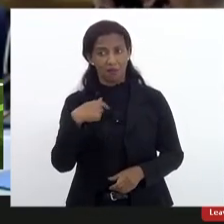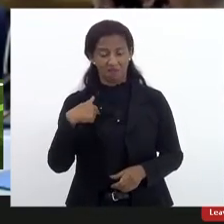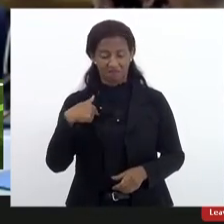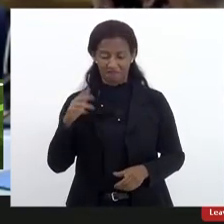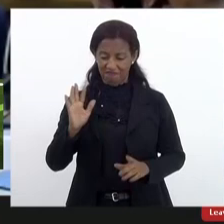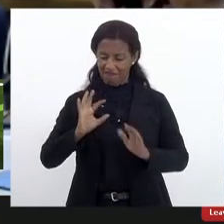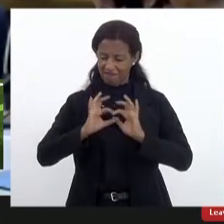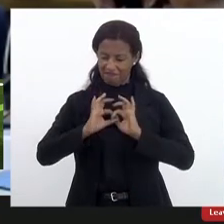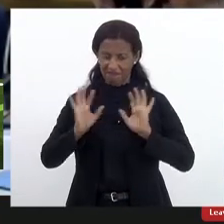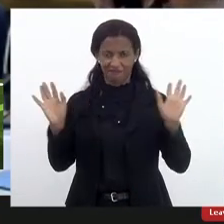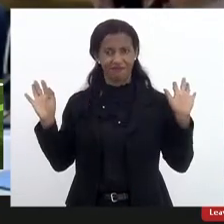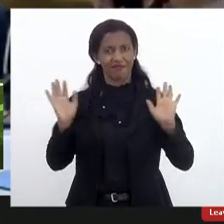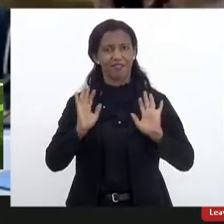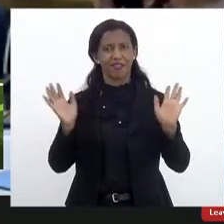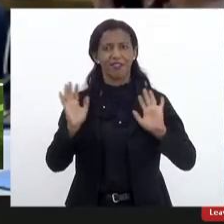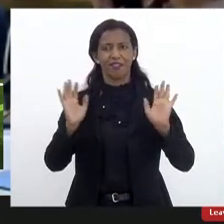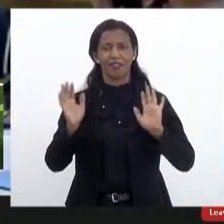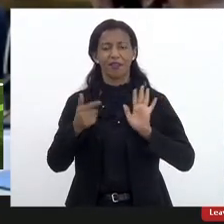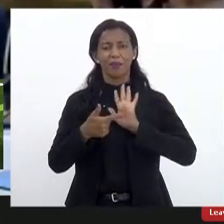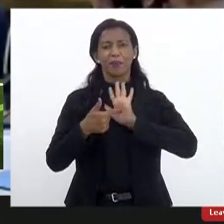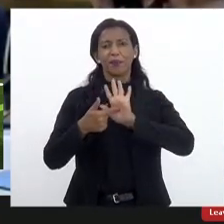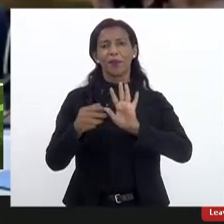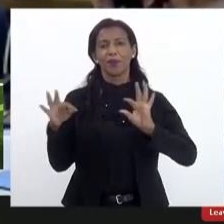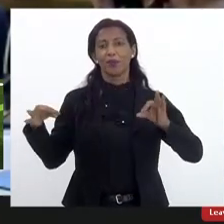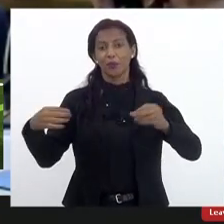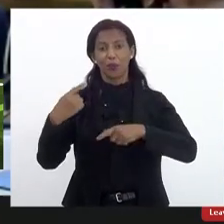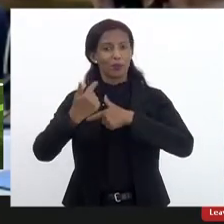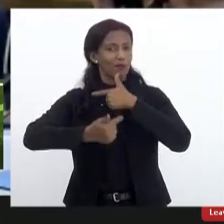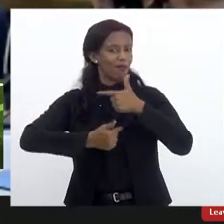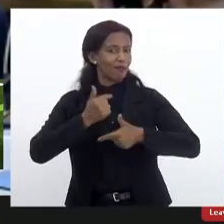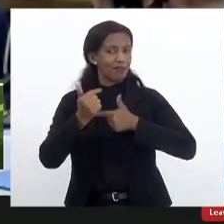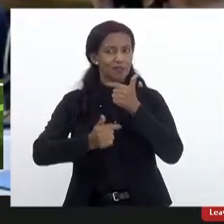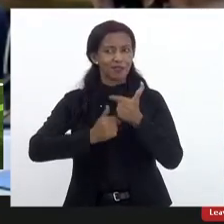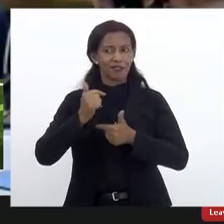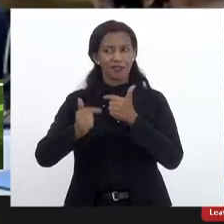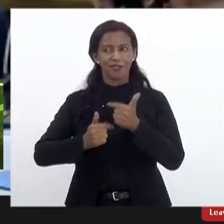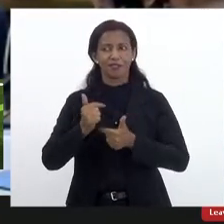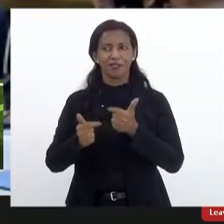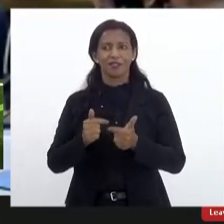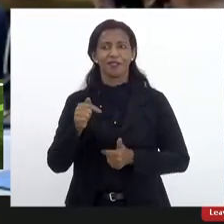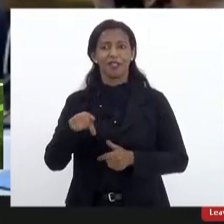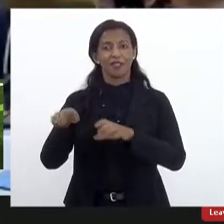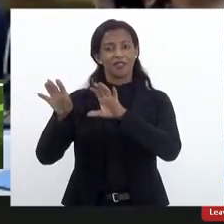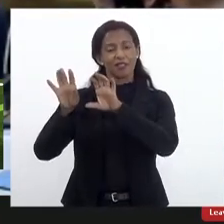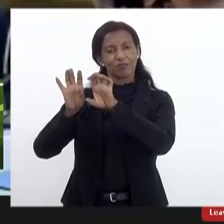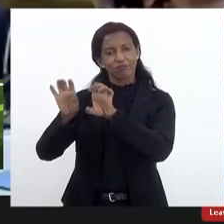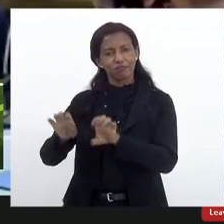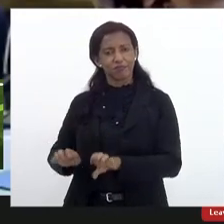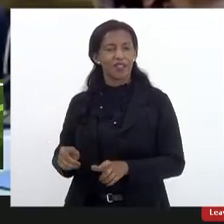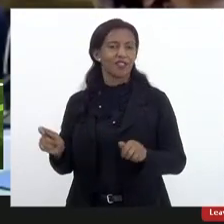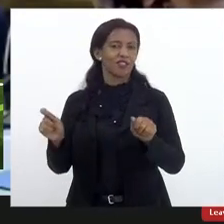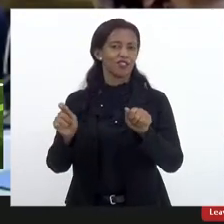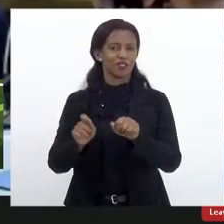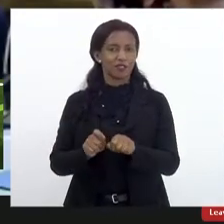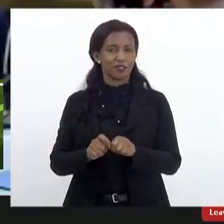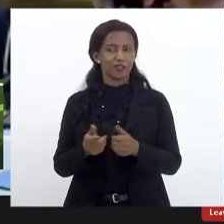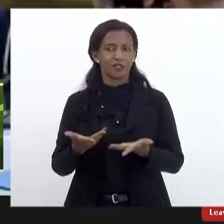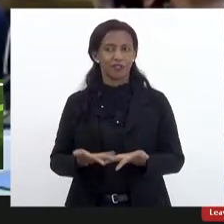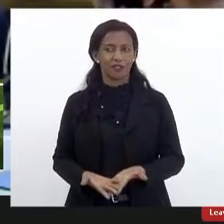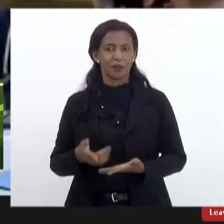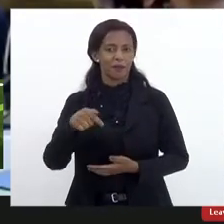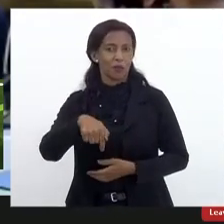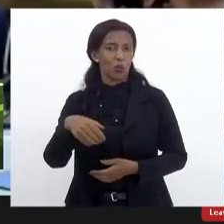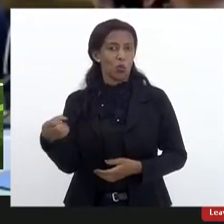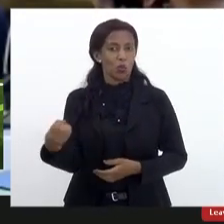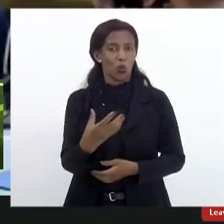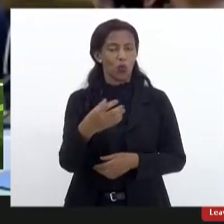disposição para apresentar todo o nosso trabalho, essa construção que a gente está fazendo para esse